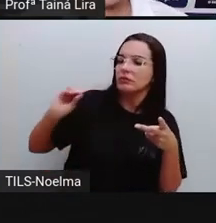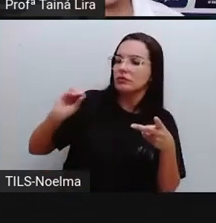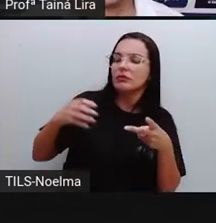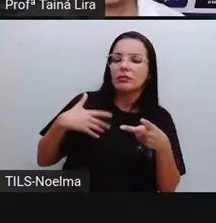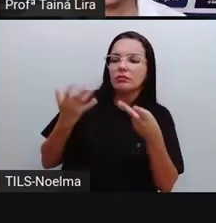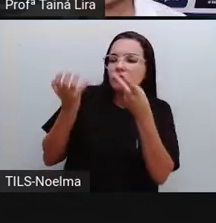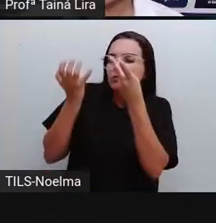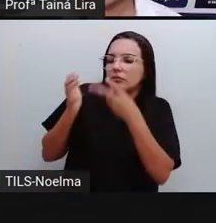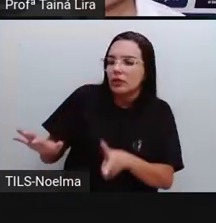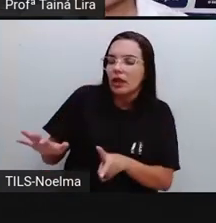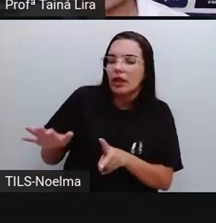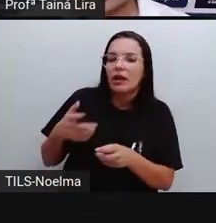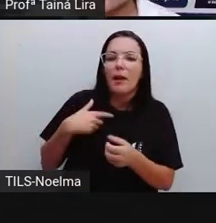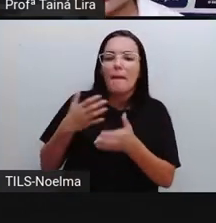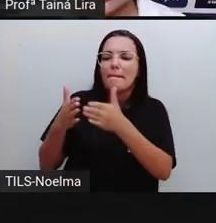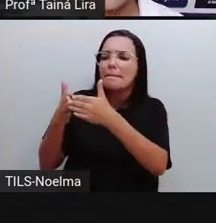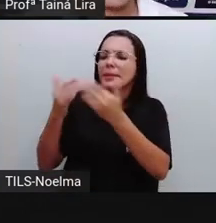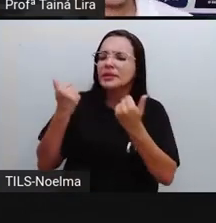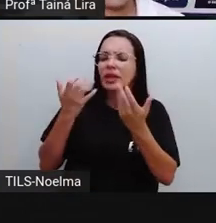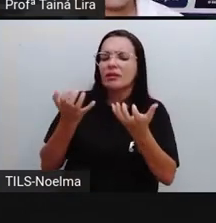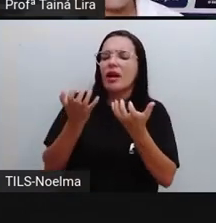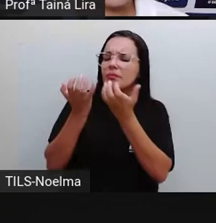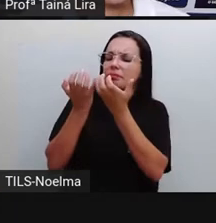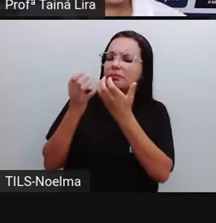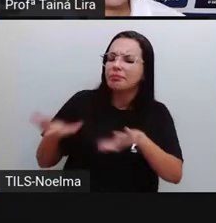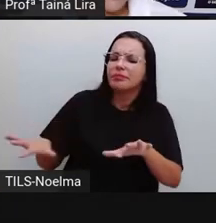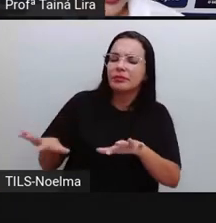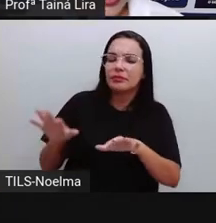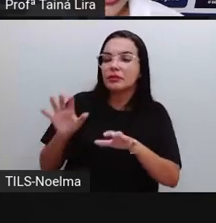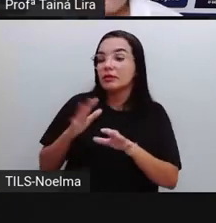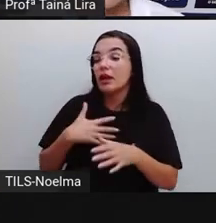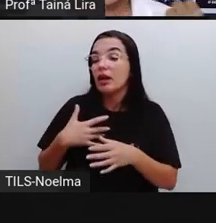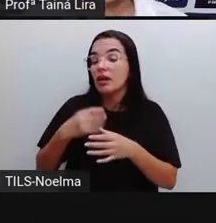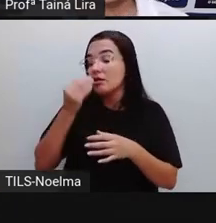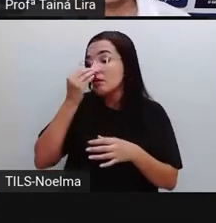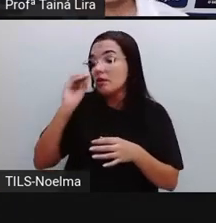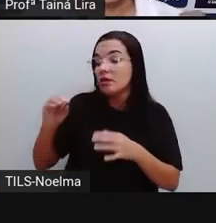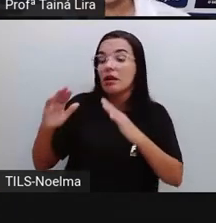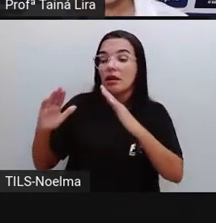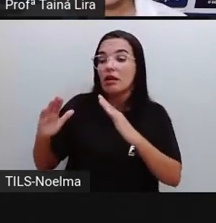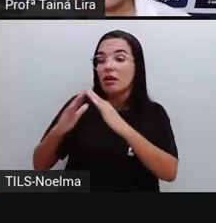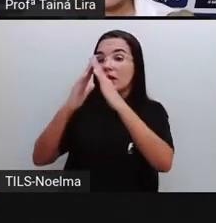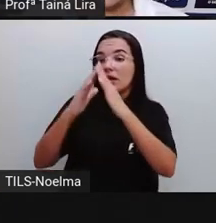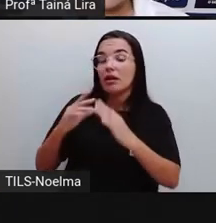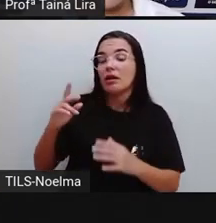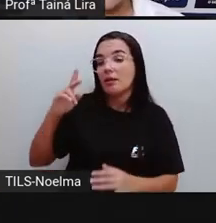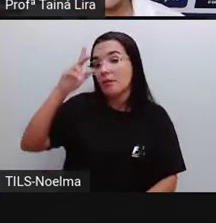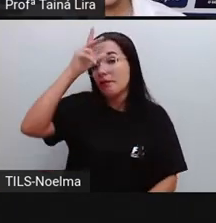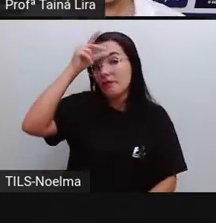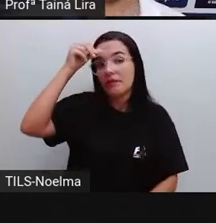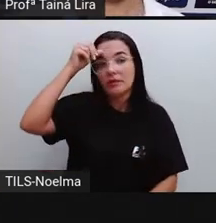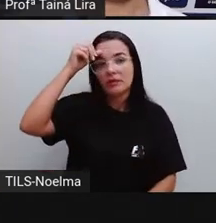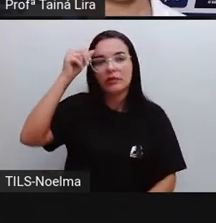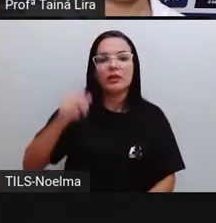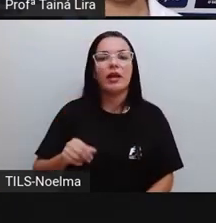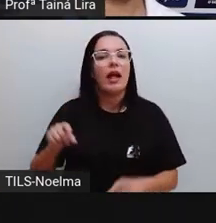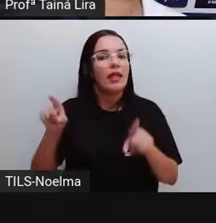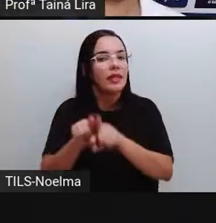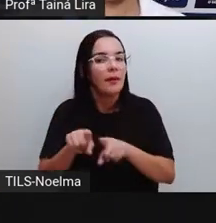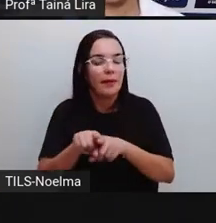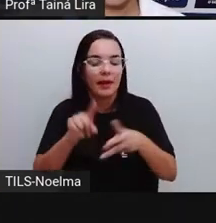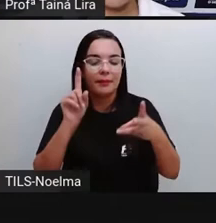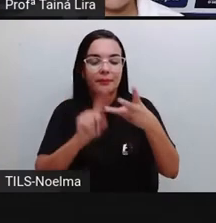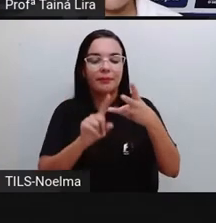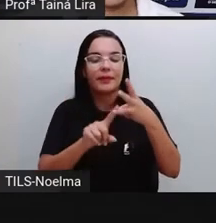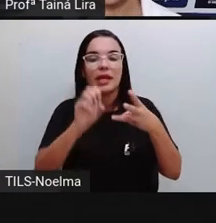tá? De, por algum motivo, o prefeito renunciar. Incapacitação por doença. Então, por